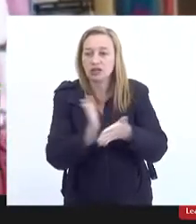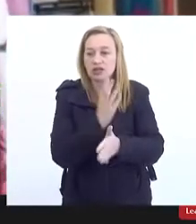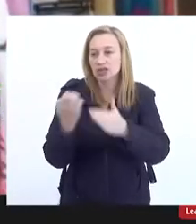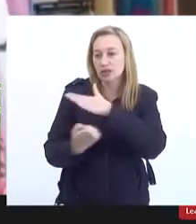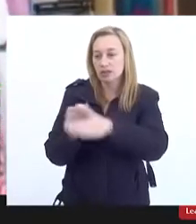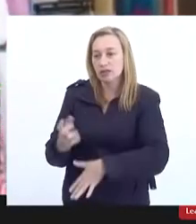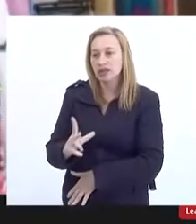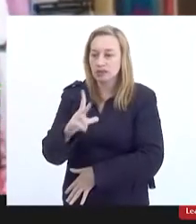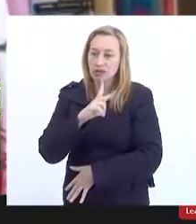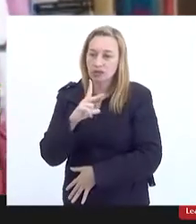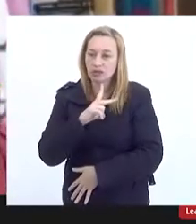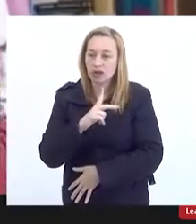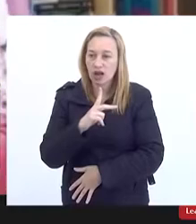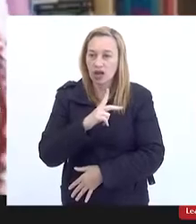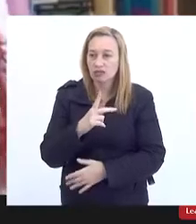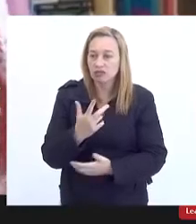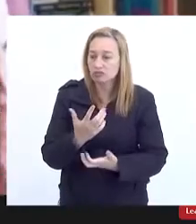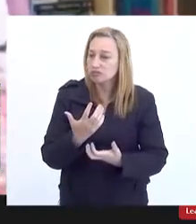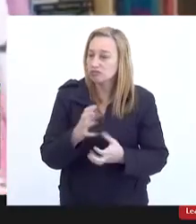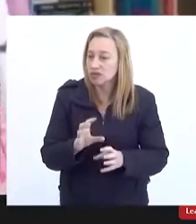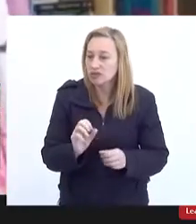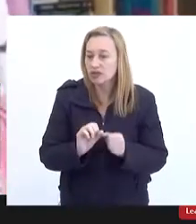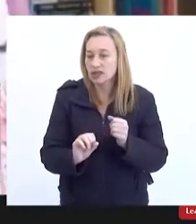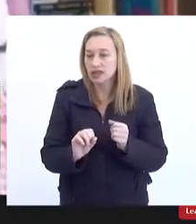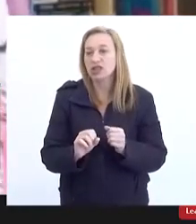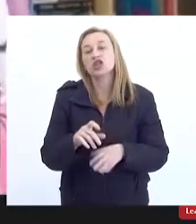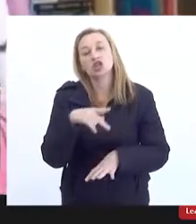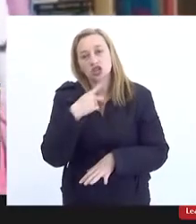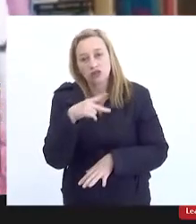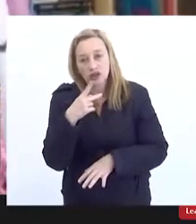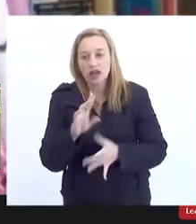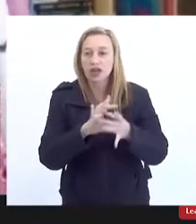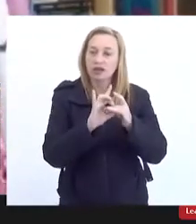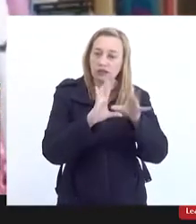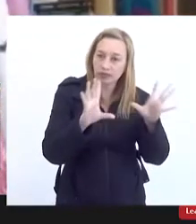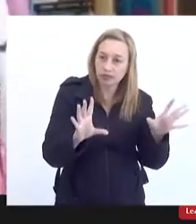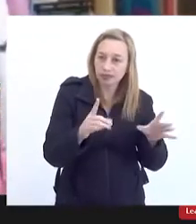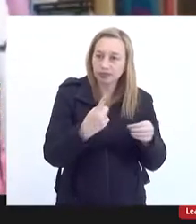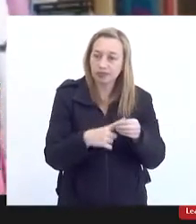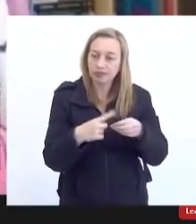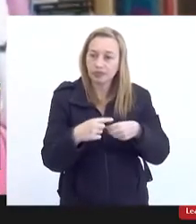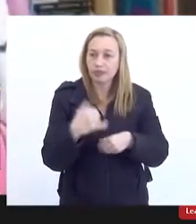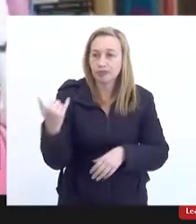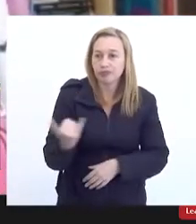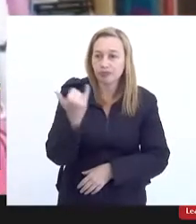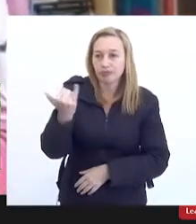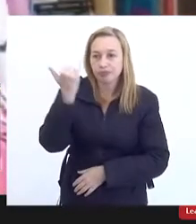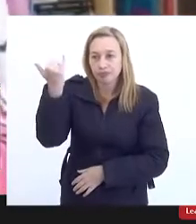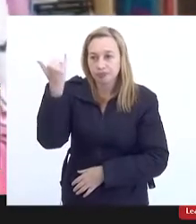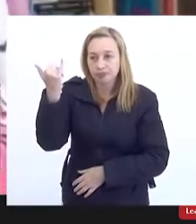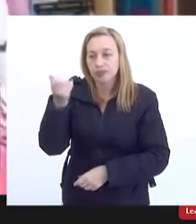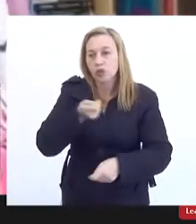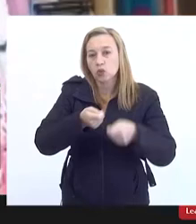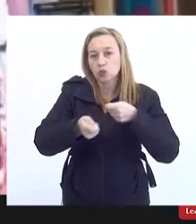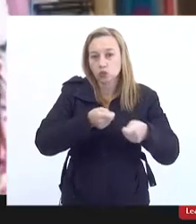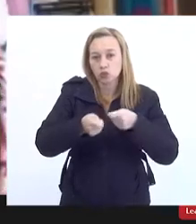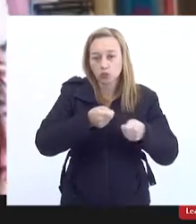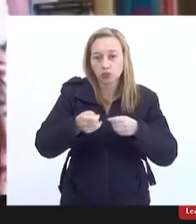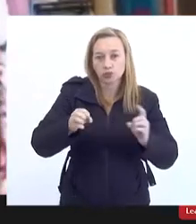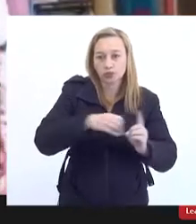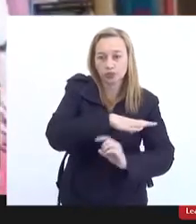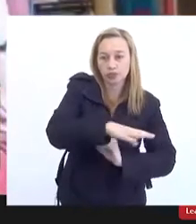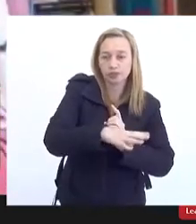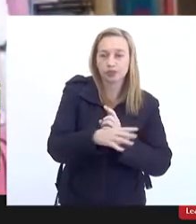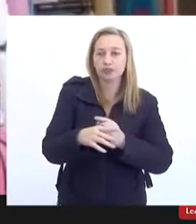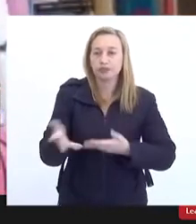disposta a fazer. Então, eu já falei sobre a titularidade dos municípios e a importância do controle social e da